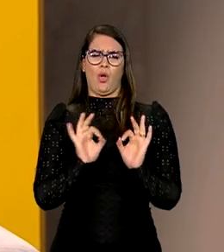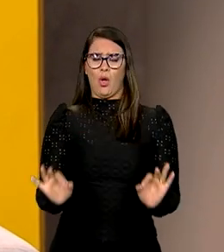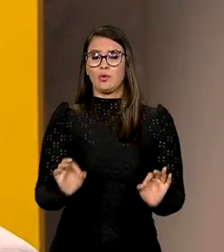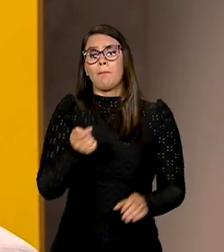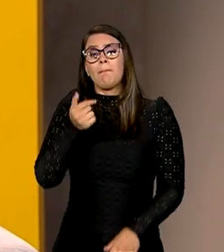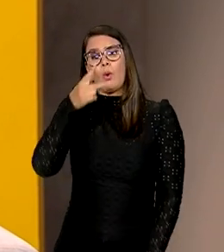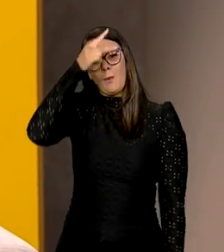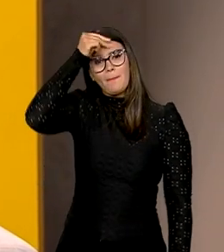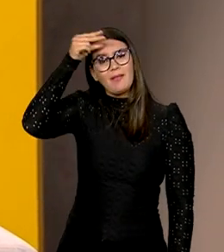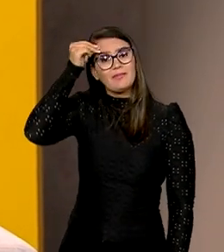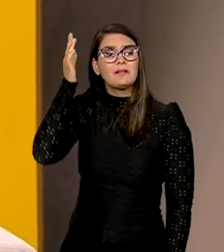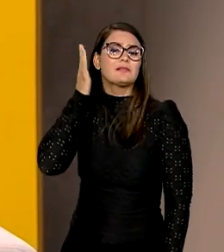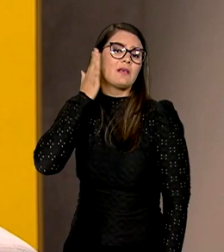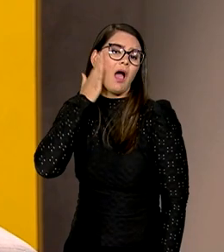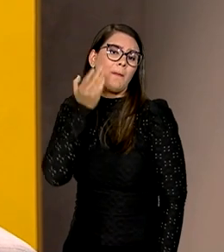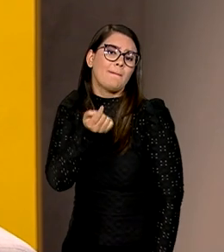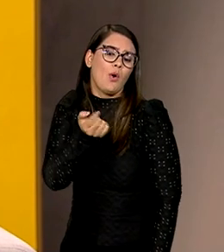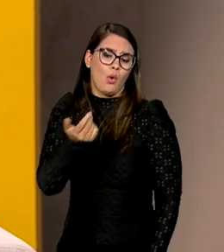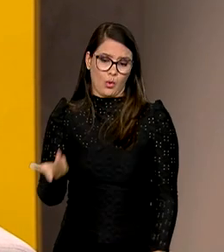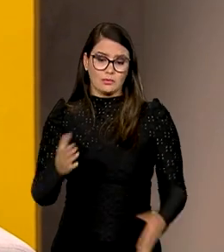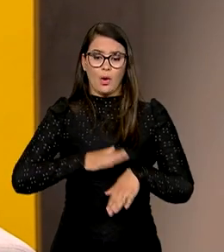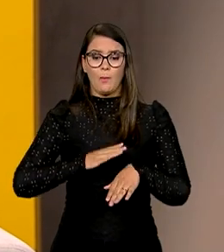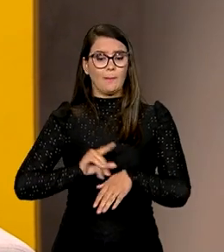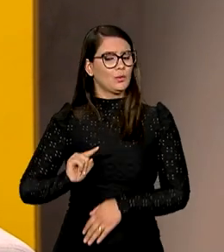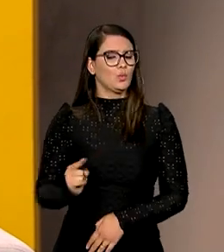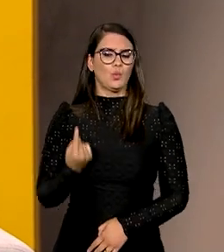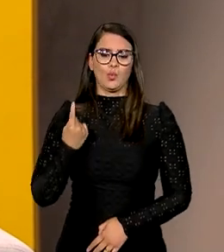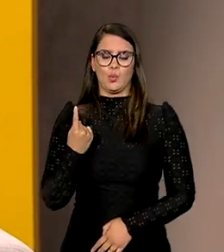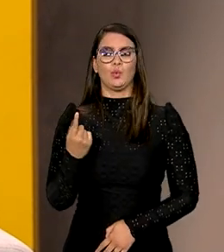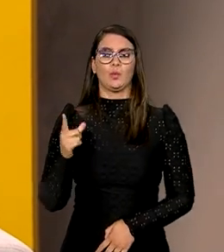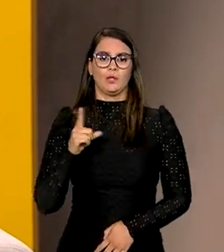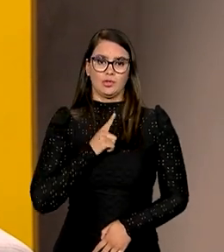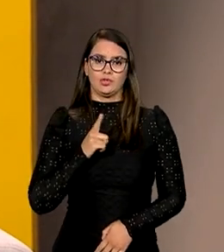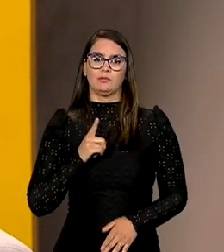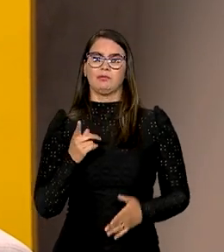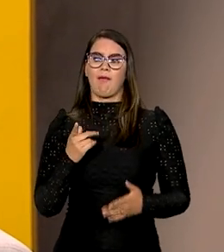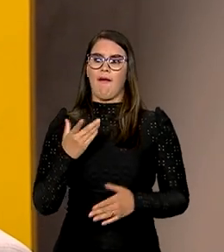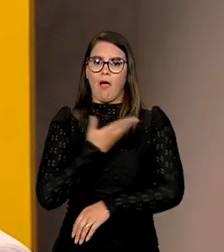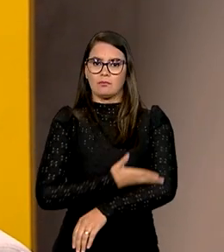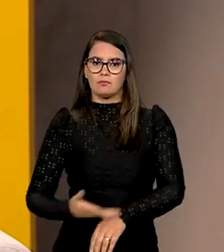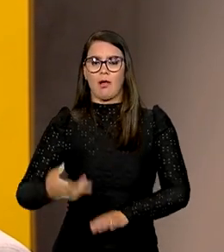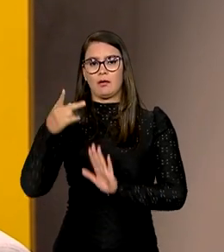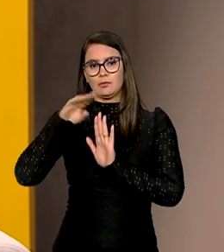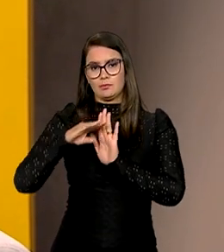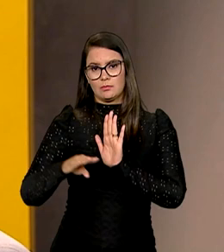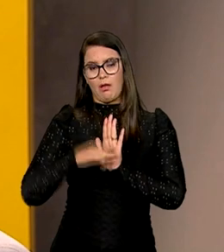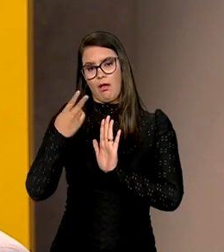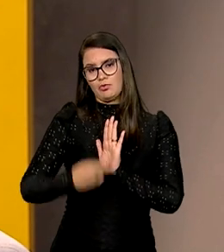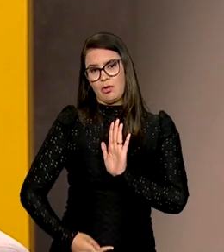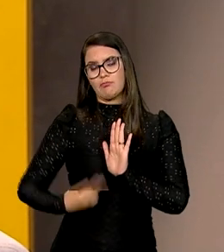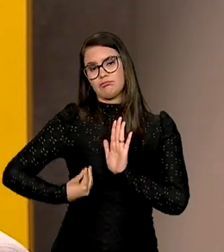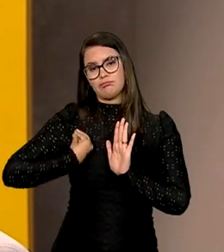e prefeitas têm essa informação. Então, é um momento único. De você ter a familiaridade dos programas, dos projetos,